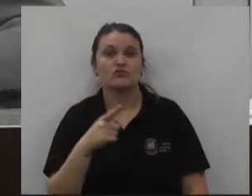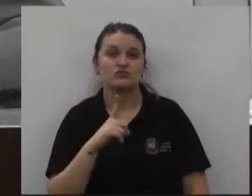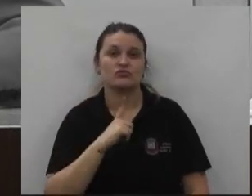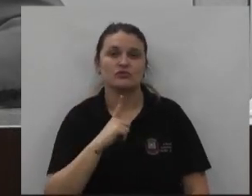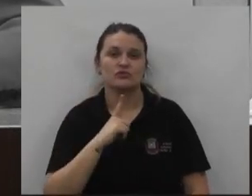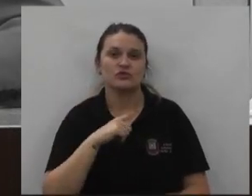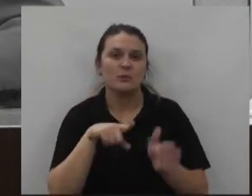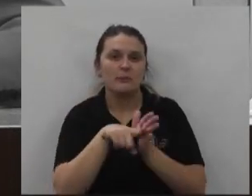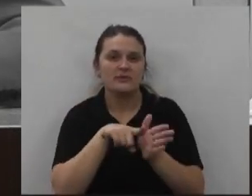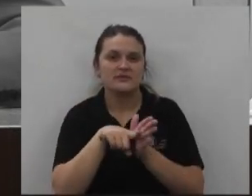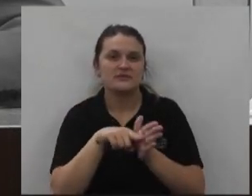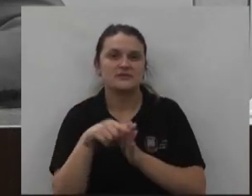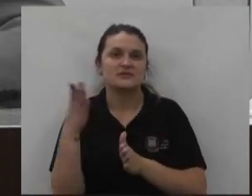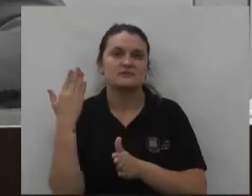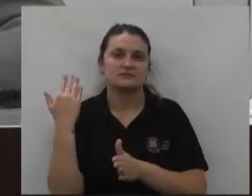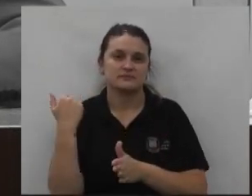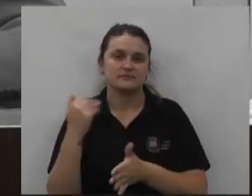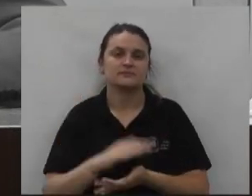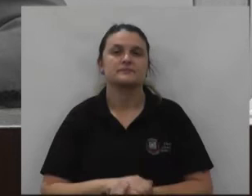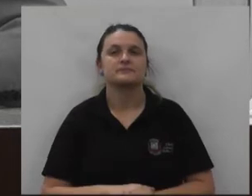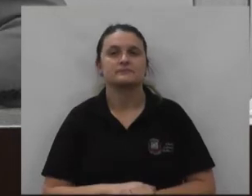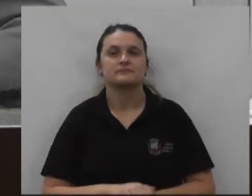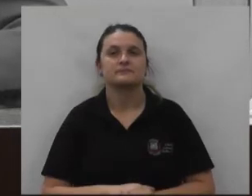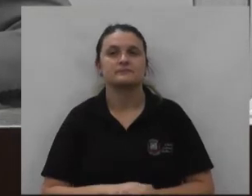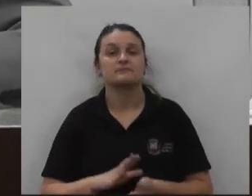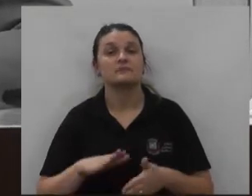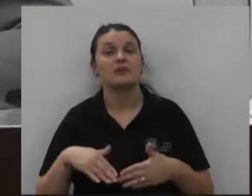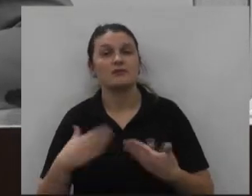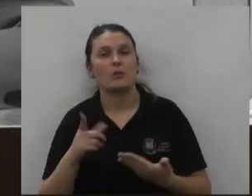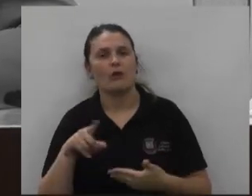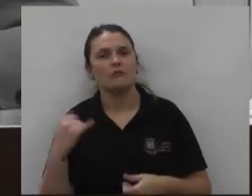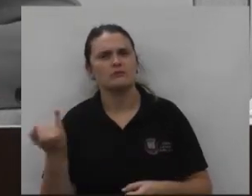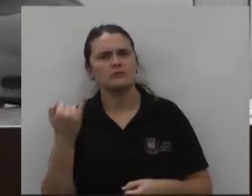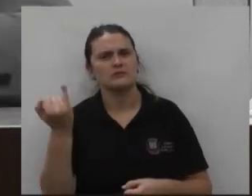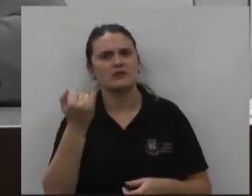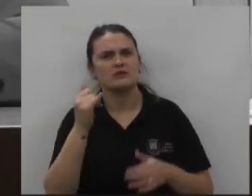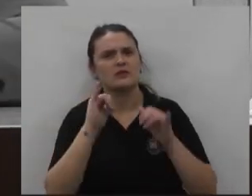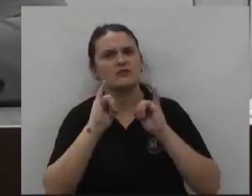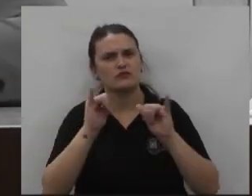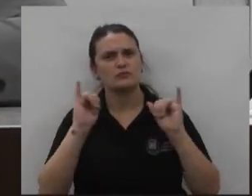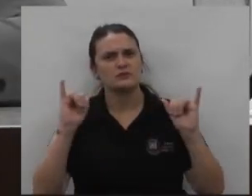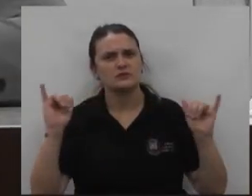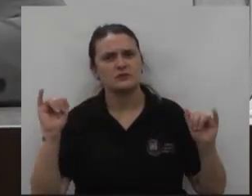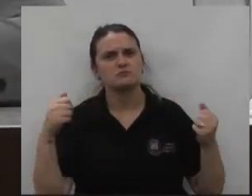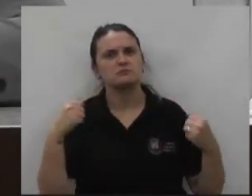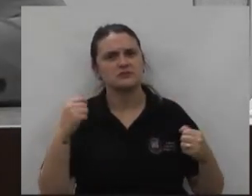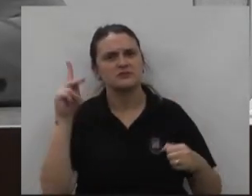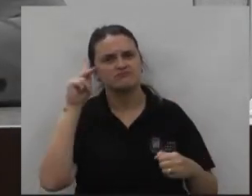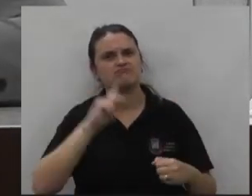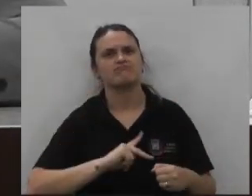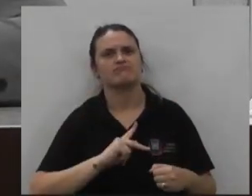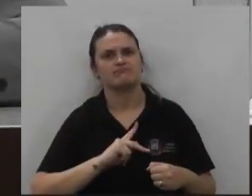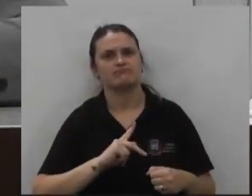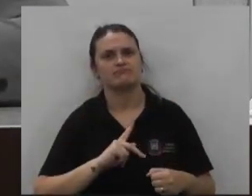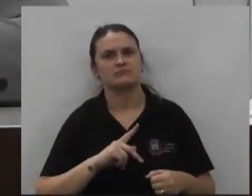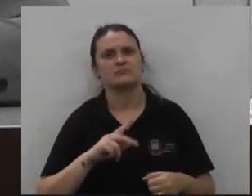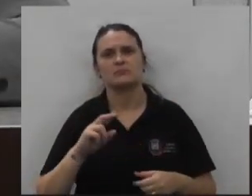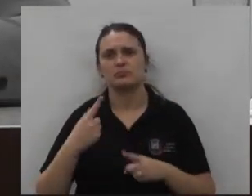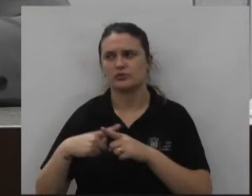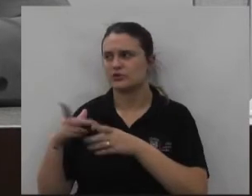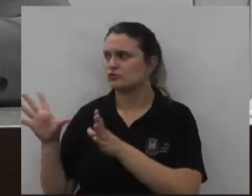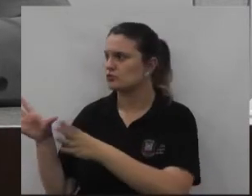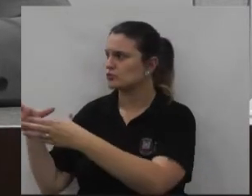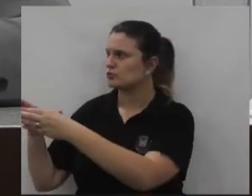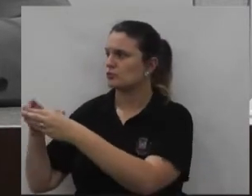os dados que nós temos das últimas presidências então é um dado muito importante que tem que ser realmente reconhecido desses